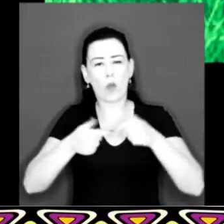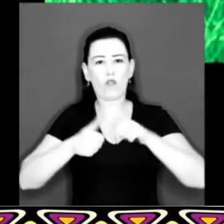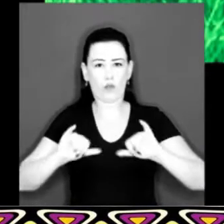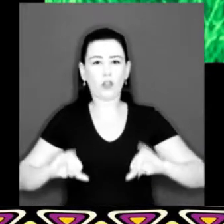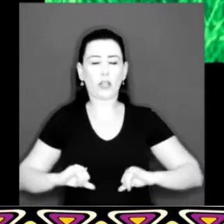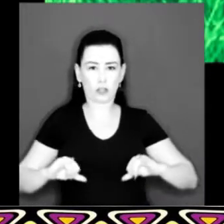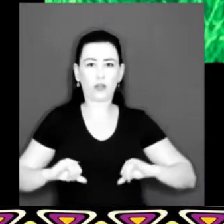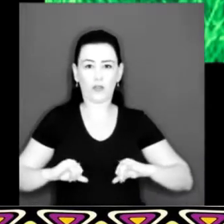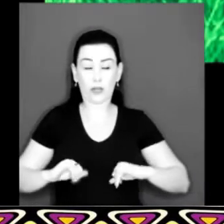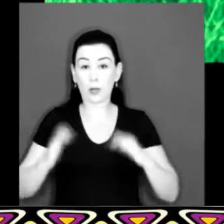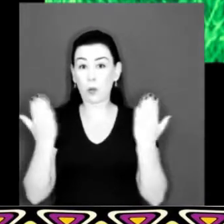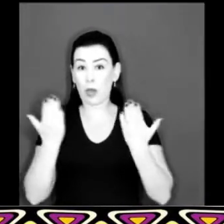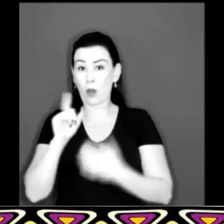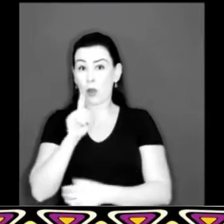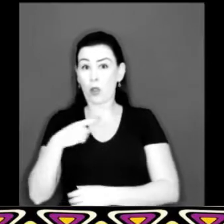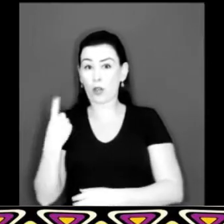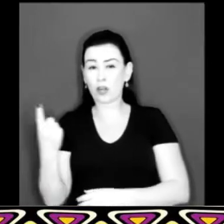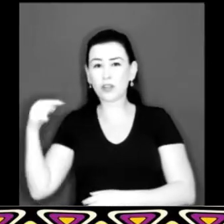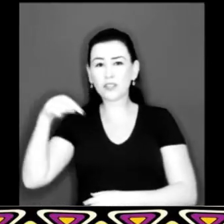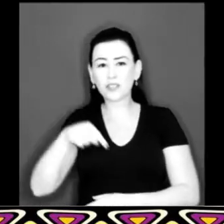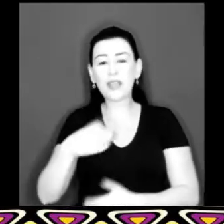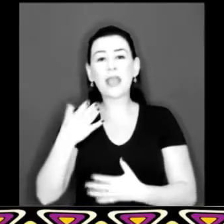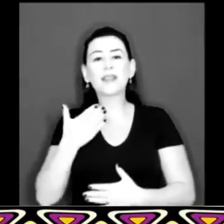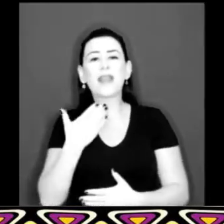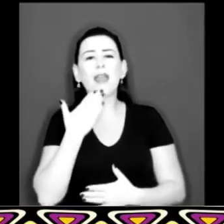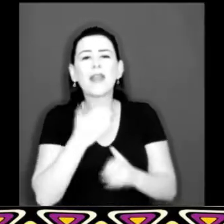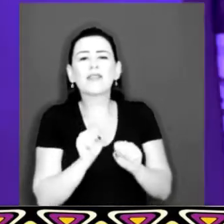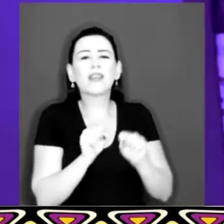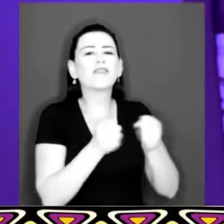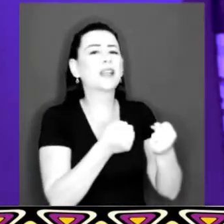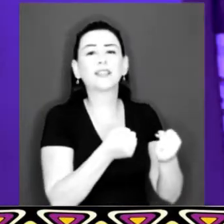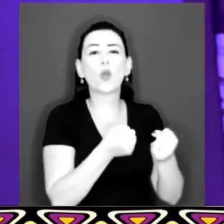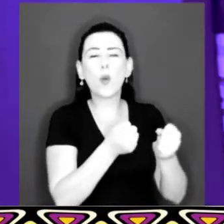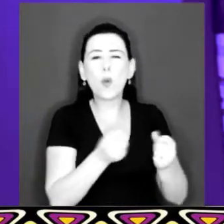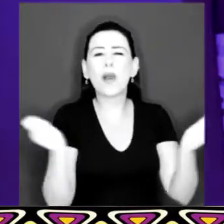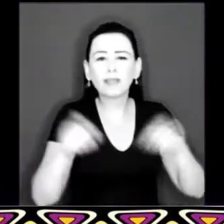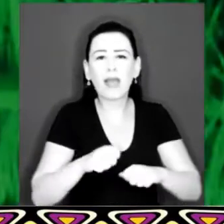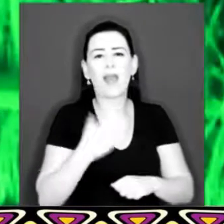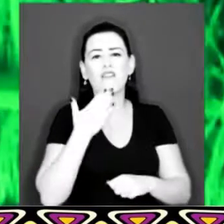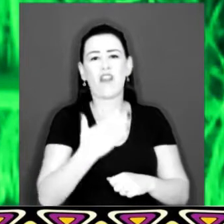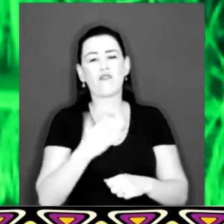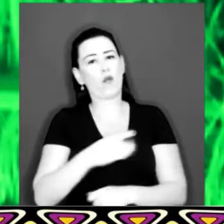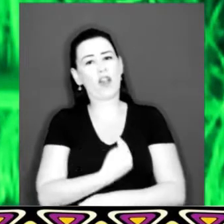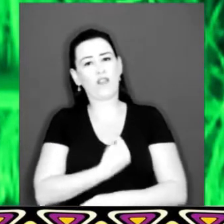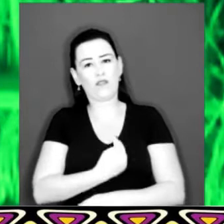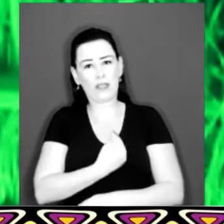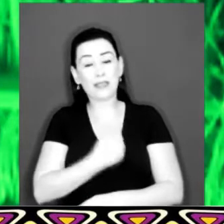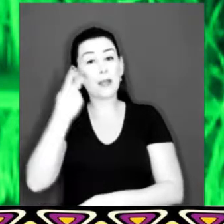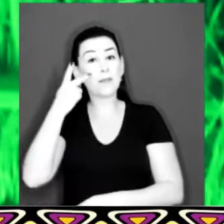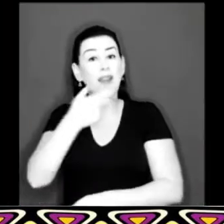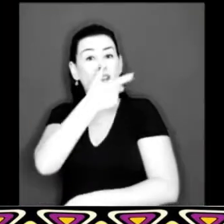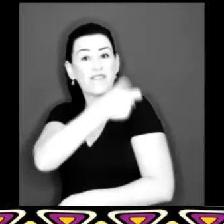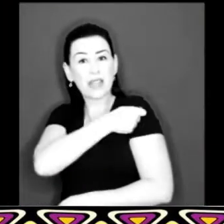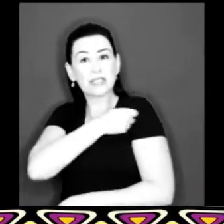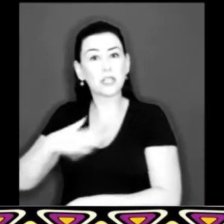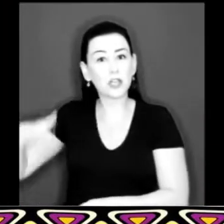estamos aqui para defender O único projeto político possível O projeto pela vida Com vacina para todos